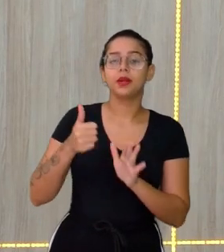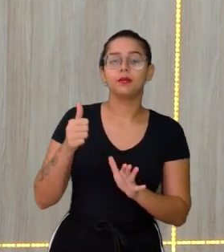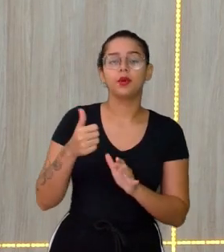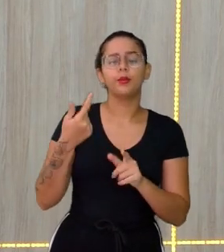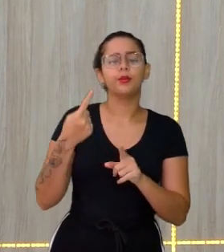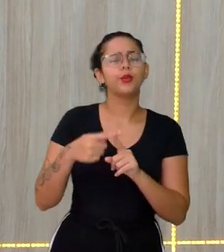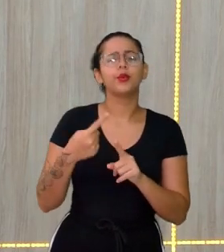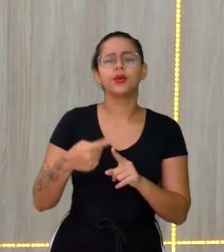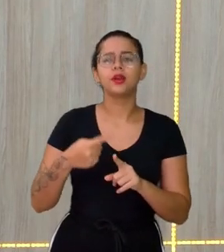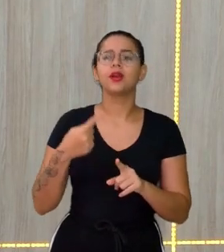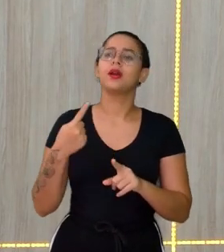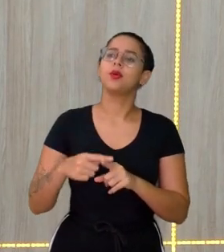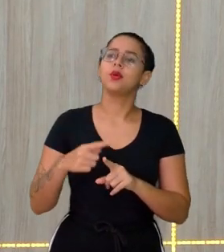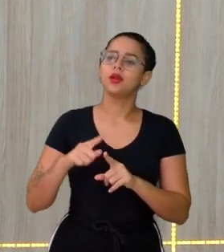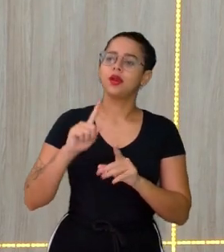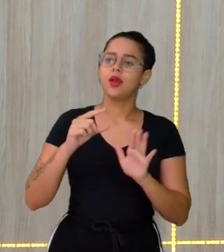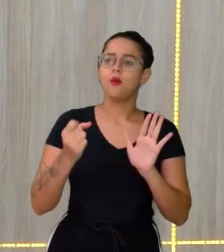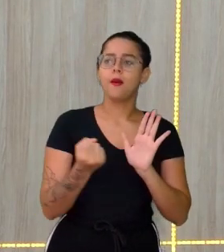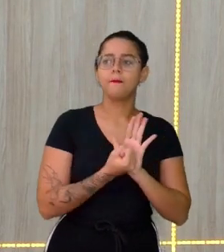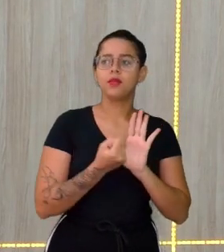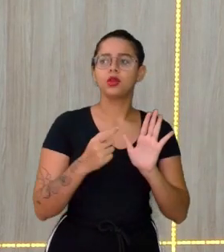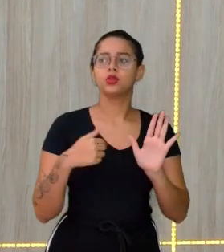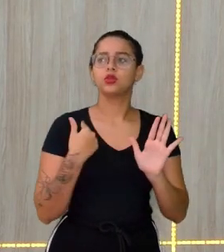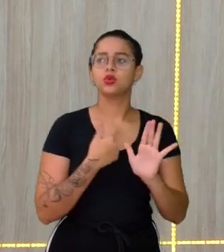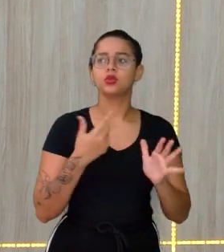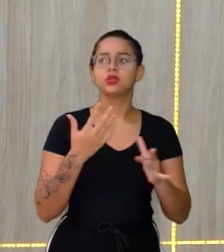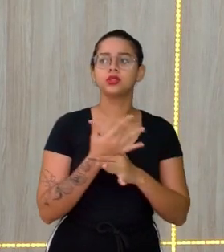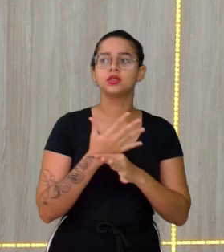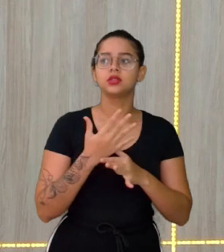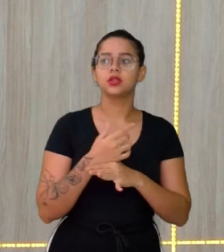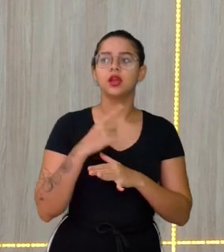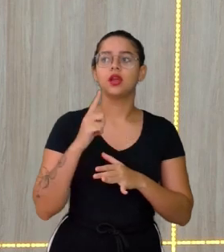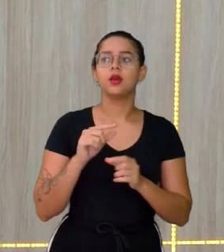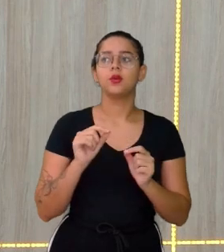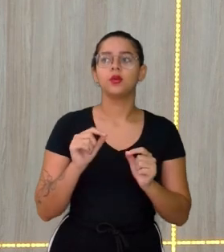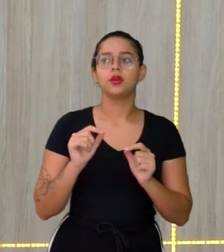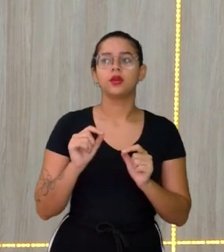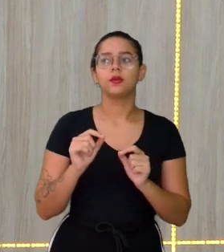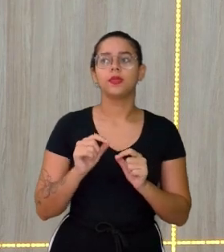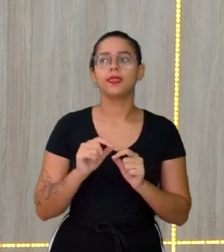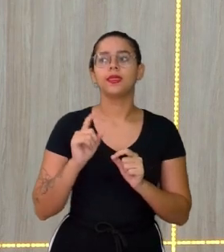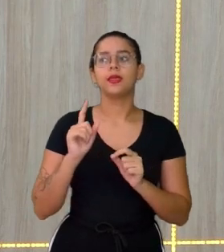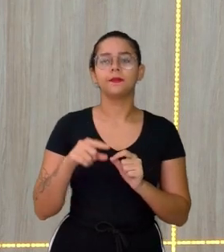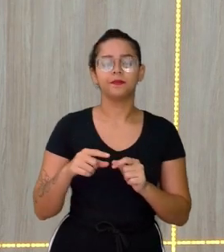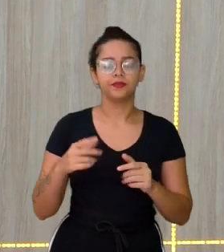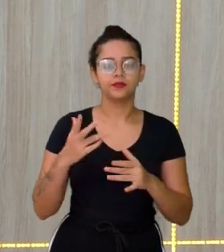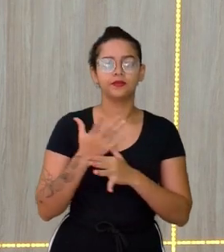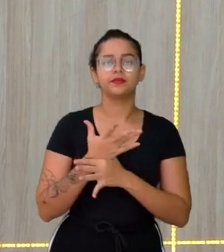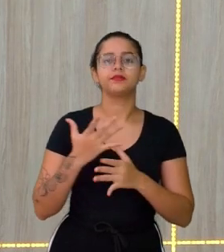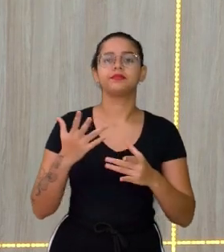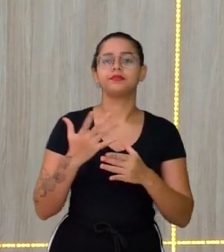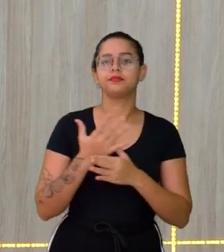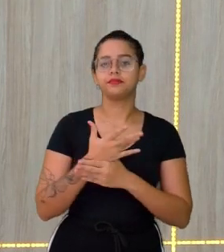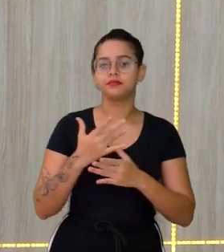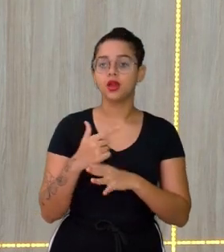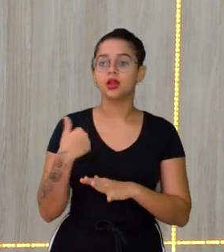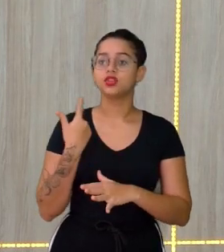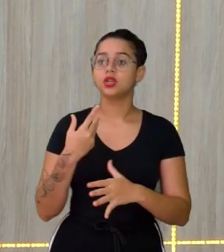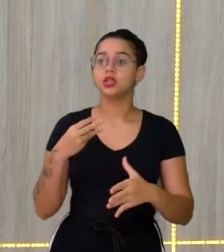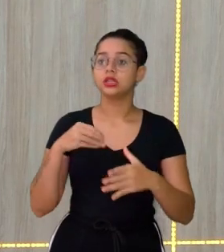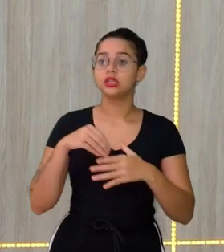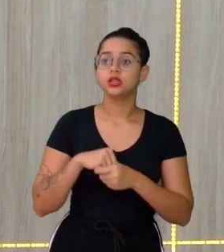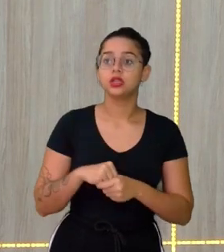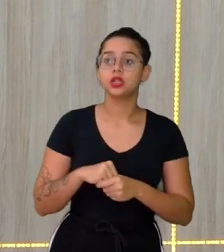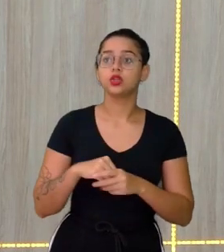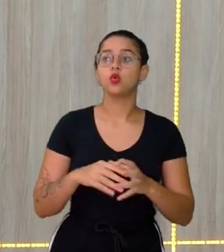isso Por quê? Que é uma marca Da nossa cidade Que ela é Extremamente Urbanizada Estamos aqui Dentro De